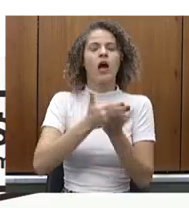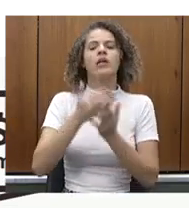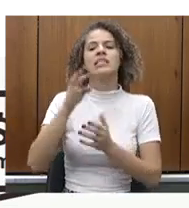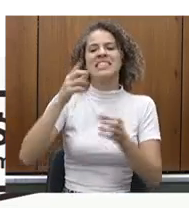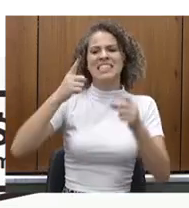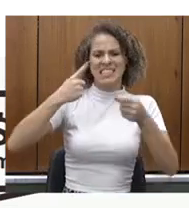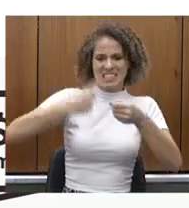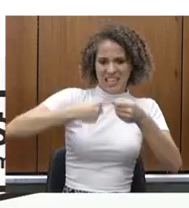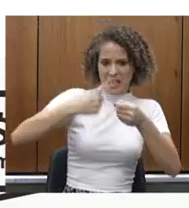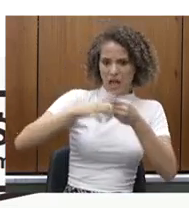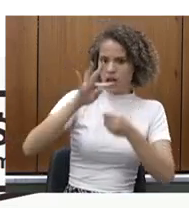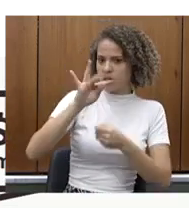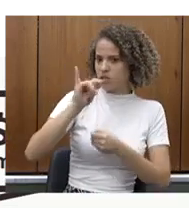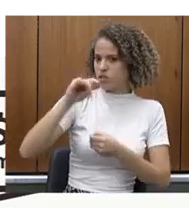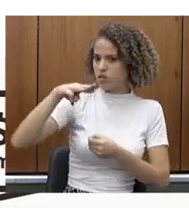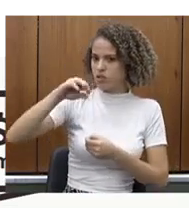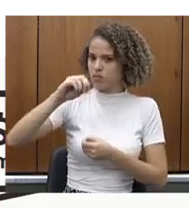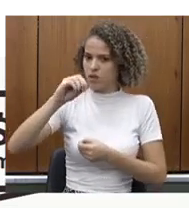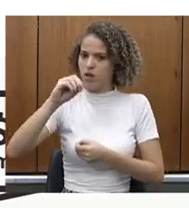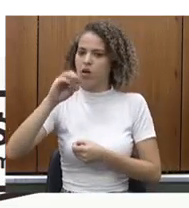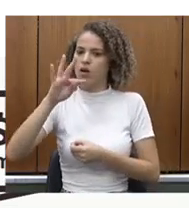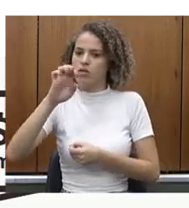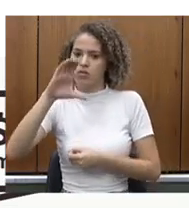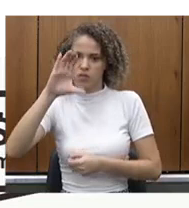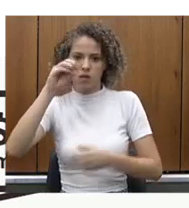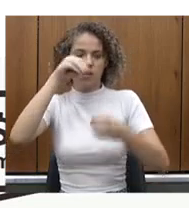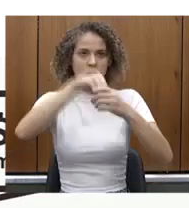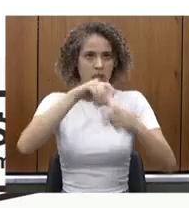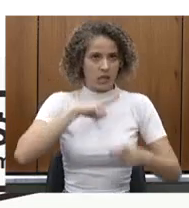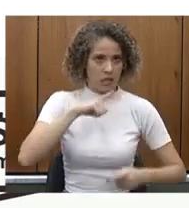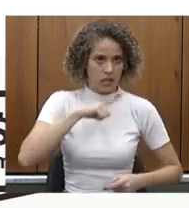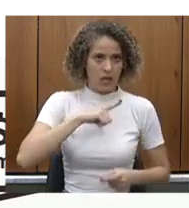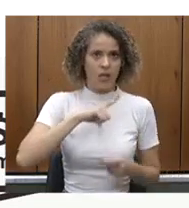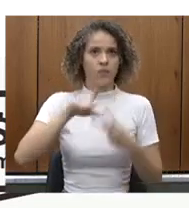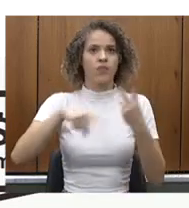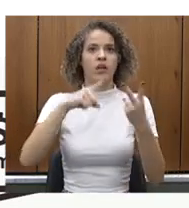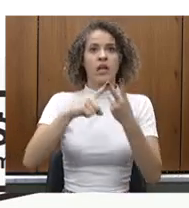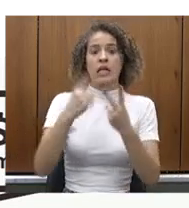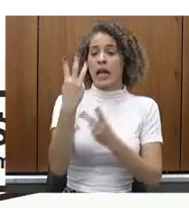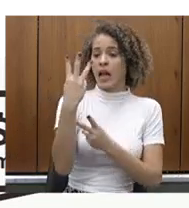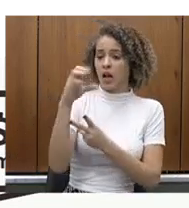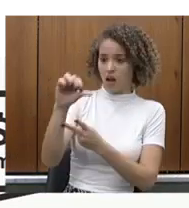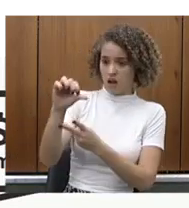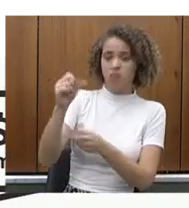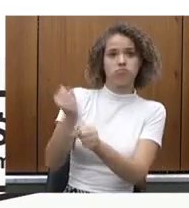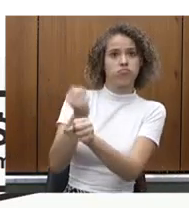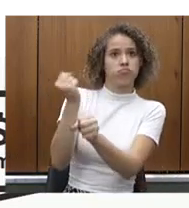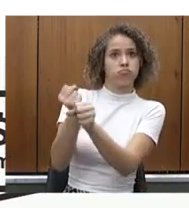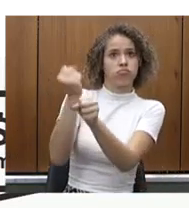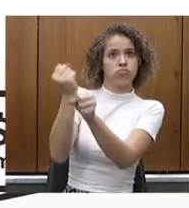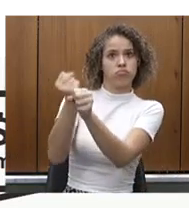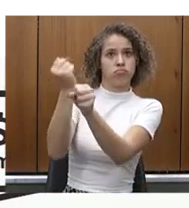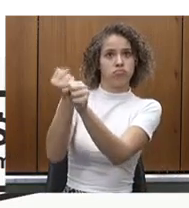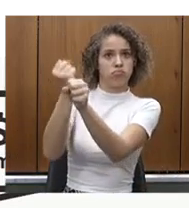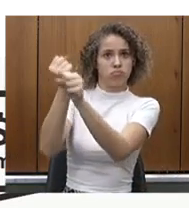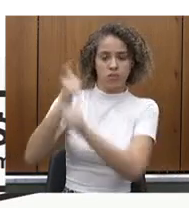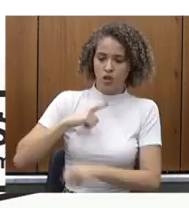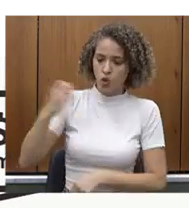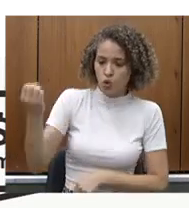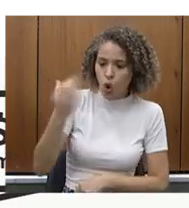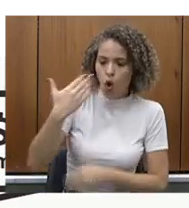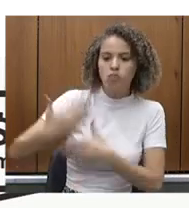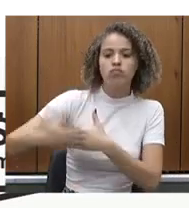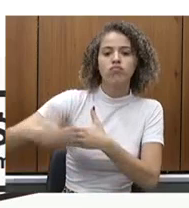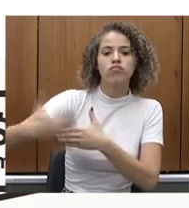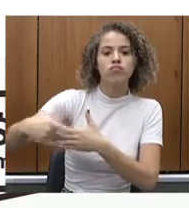uma UBS que estava parada há muito tempo. Temos 39 novas obras que serão iniciadas em breve. O